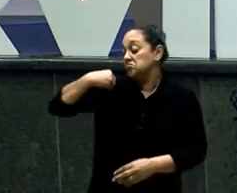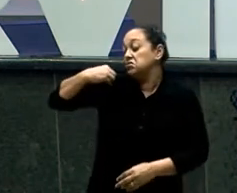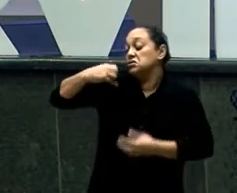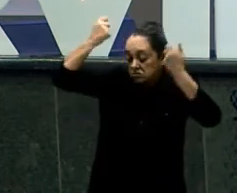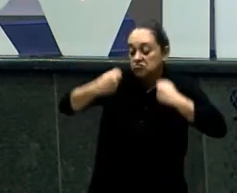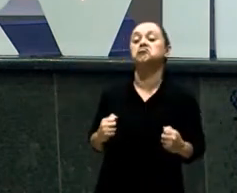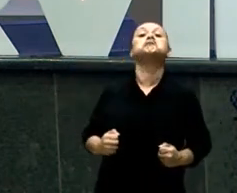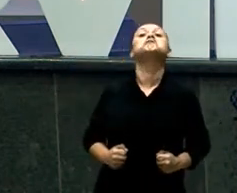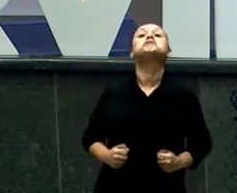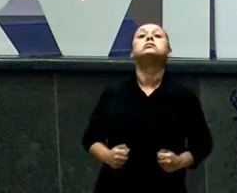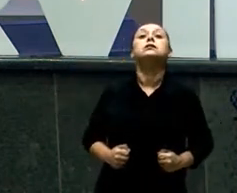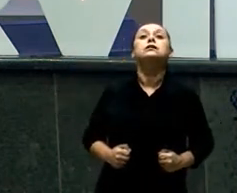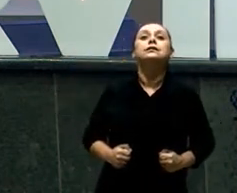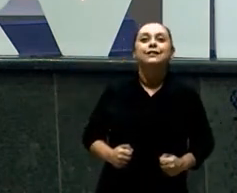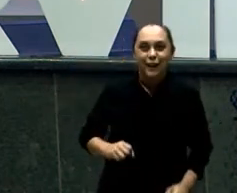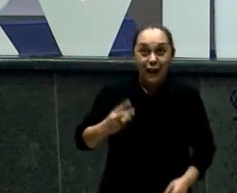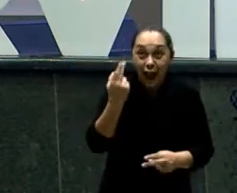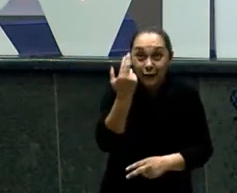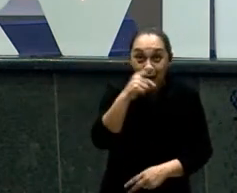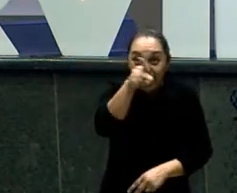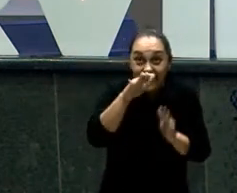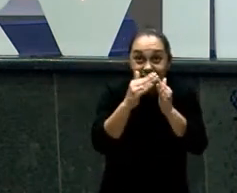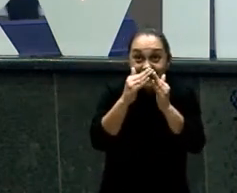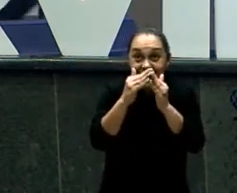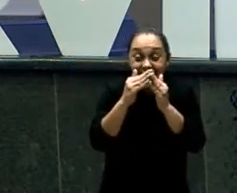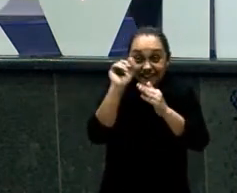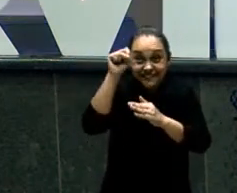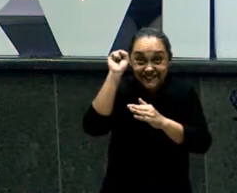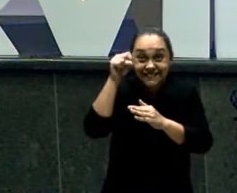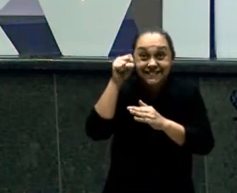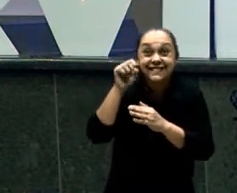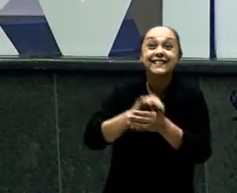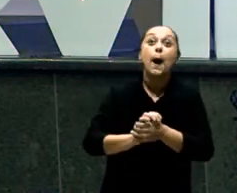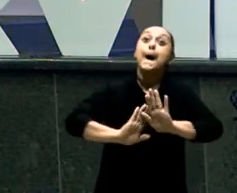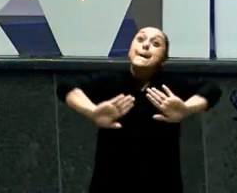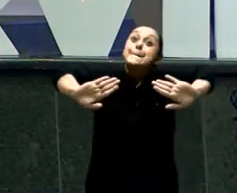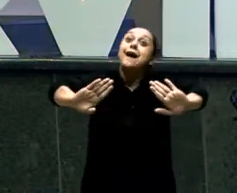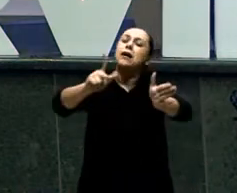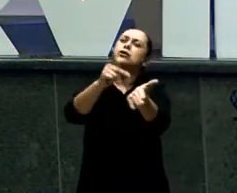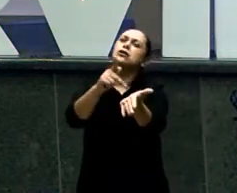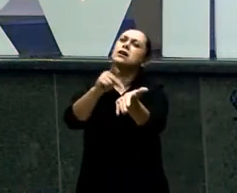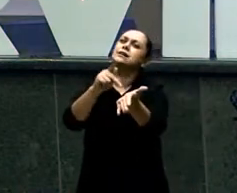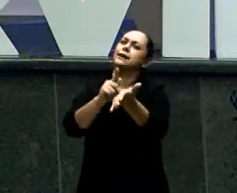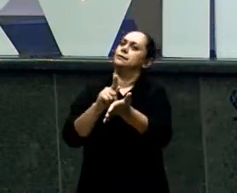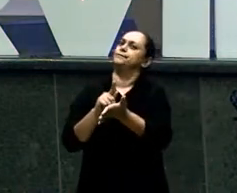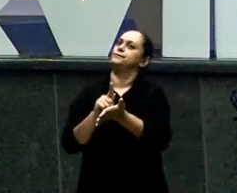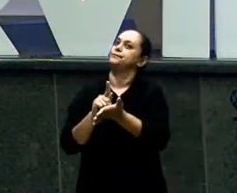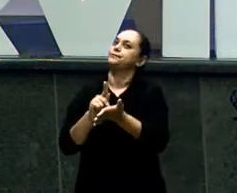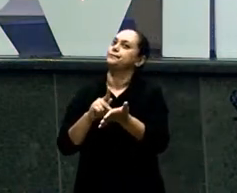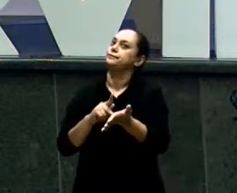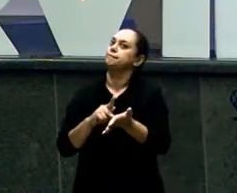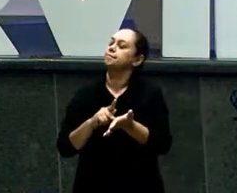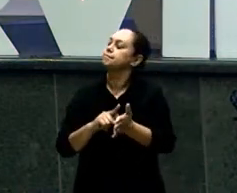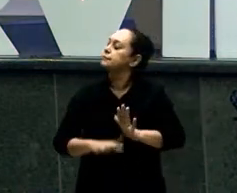Filha É assim ou não é? Agora de verdade Se alguém de fora Tentar brigar com a tua